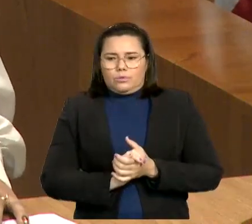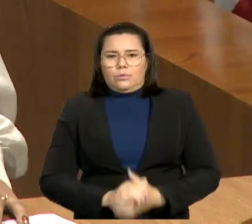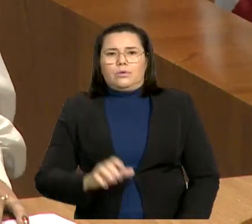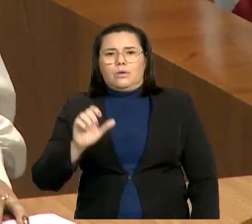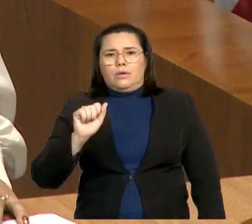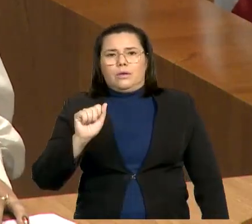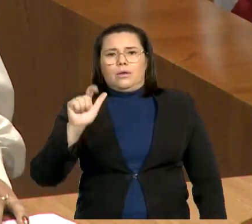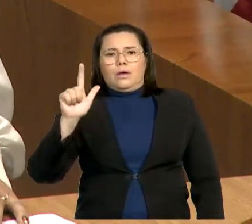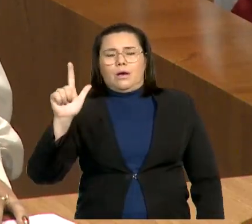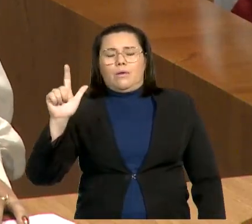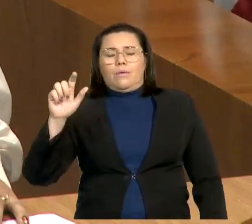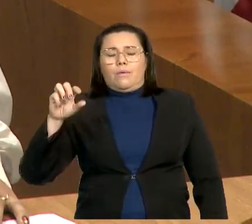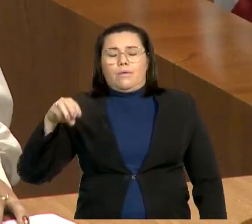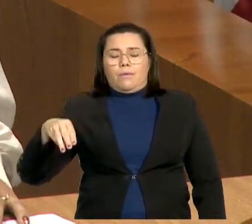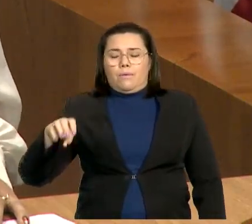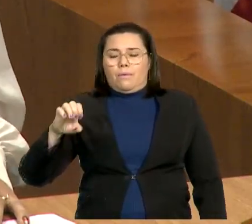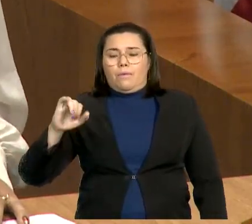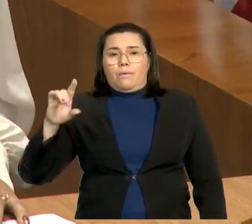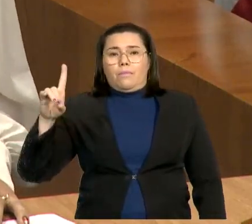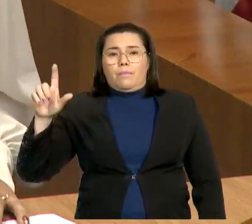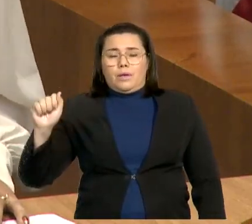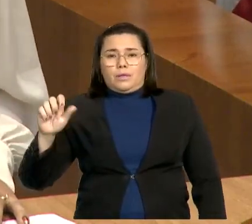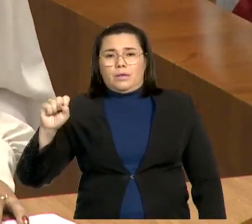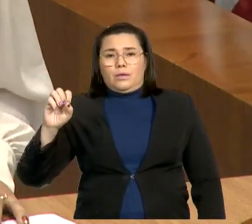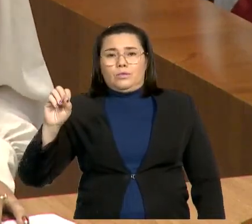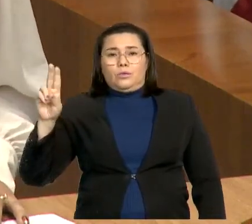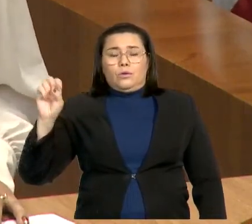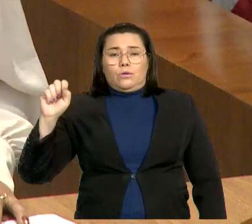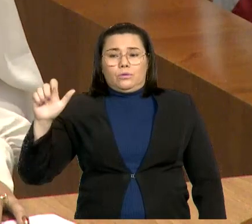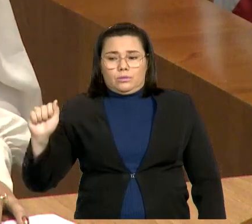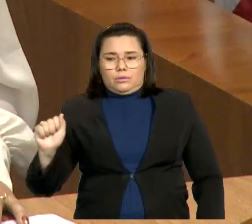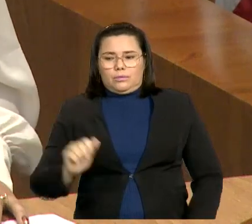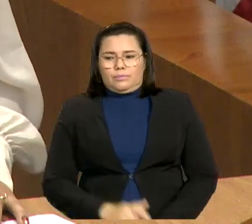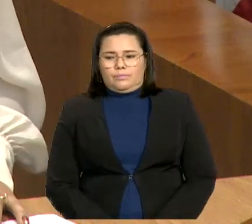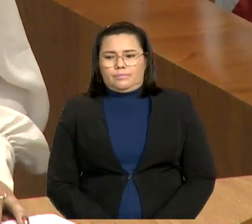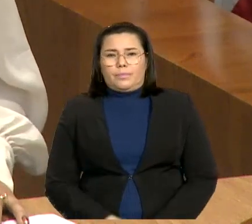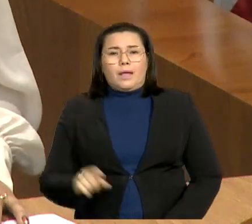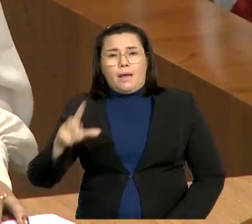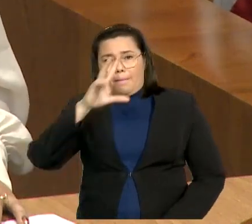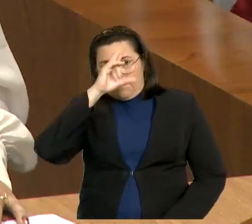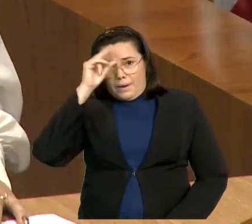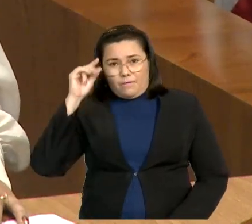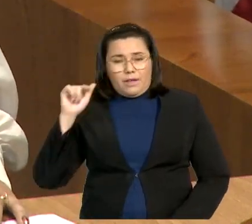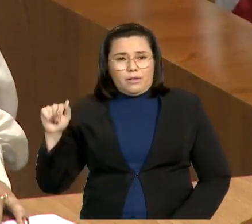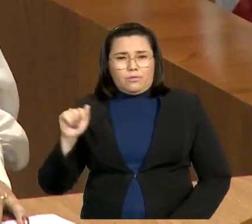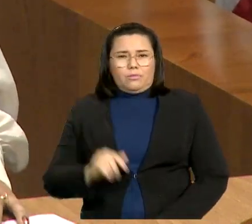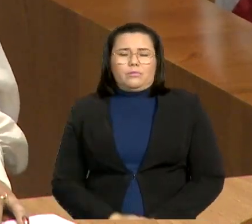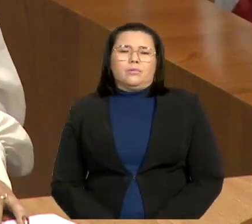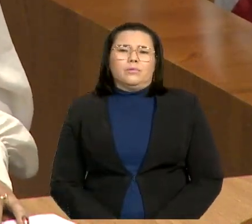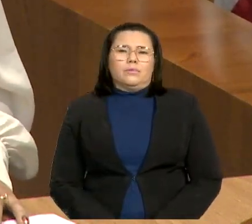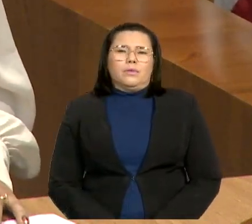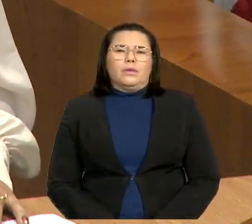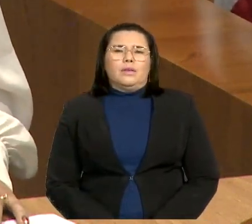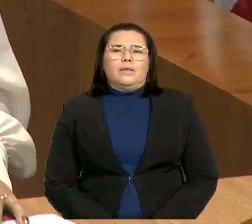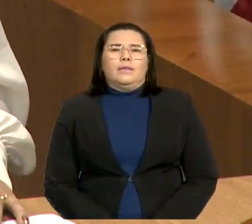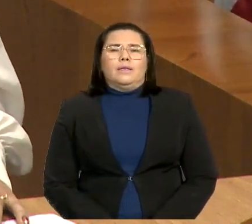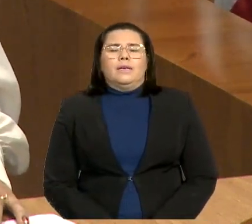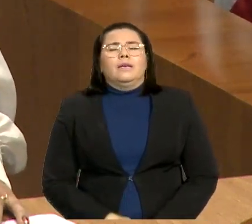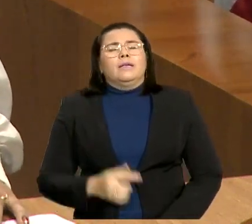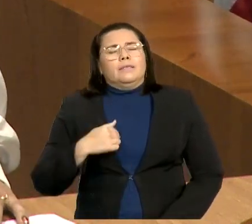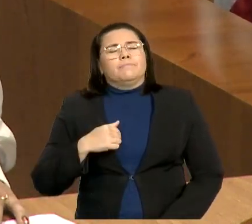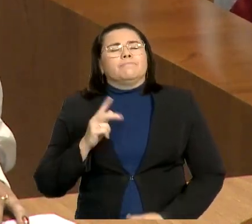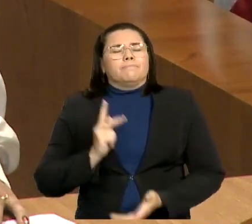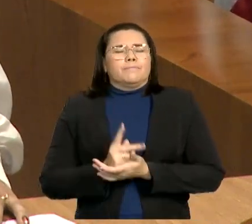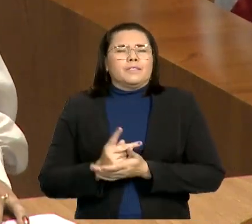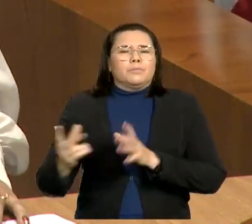que esteve ao meu lado todos os dias, minha força política, uma grande força na região do Vale do Pindaré, sendo um verdadeiro